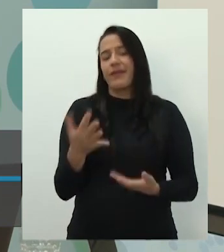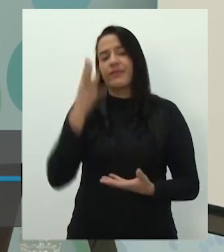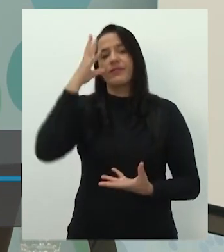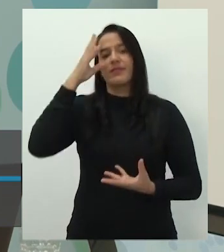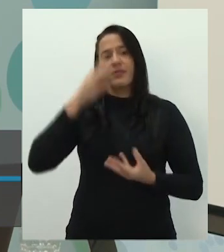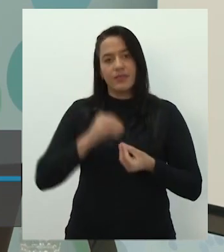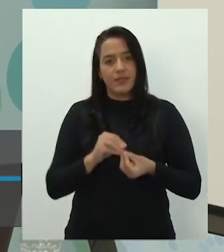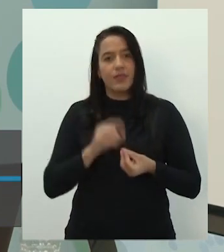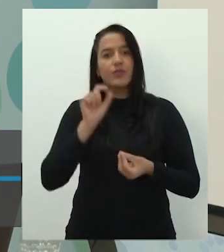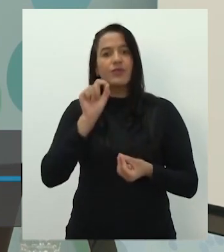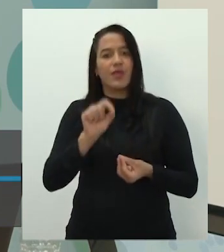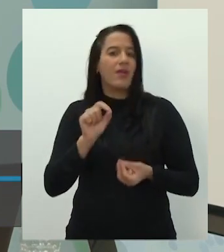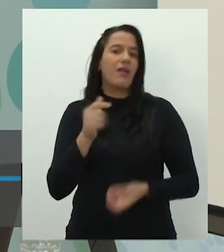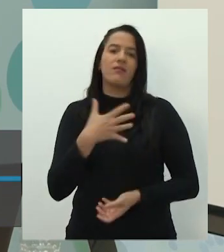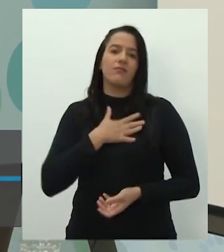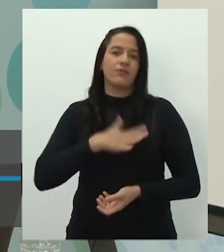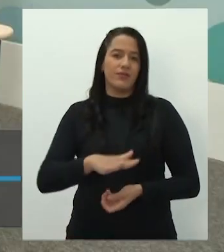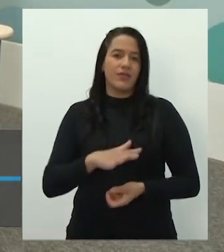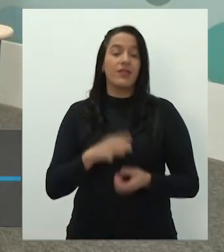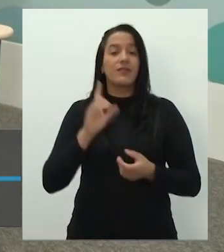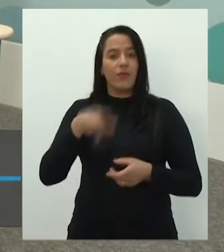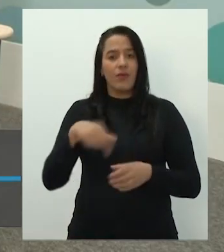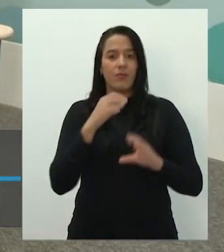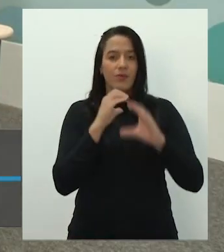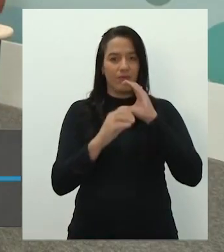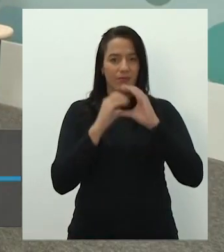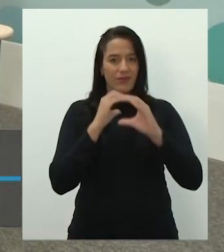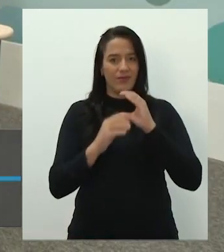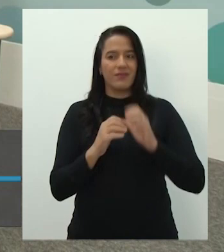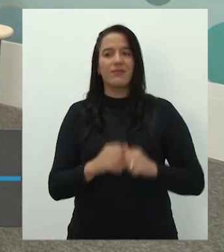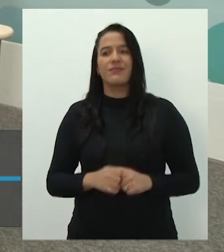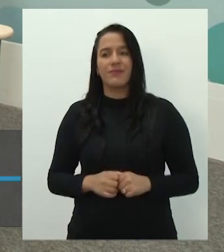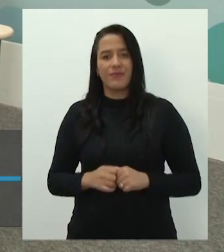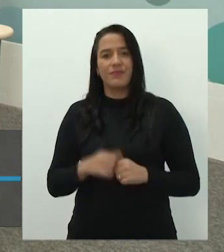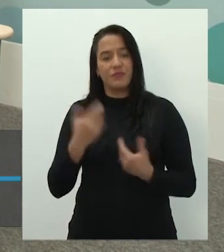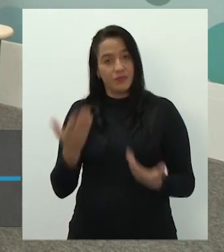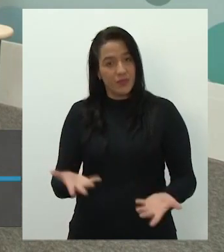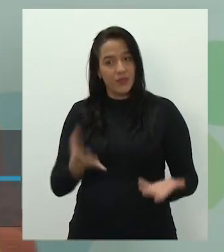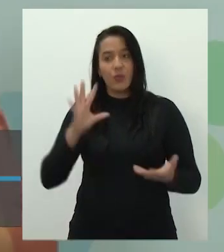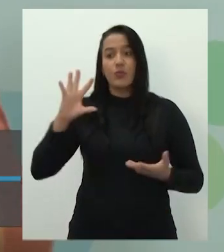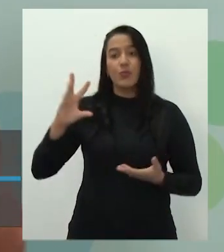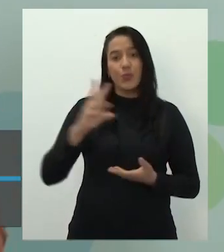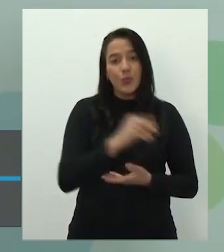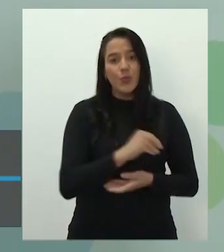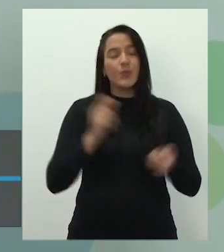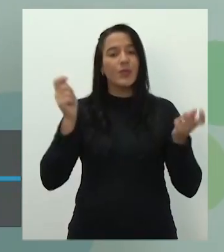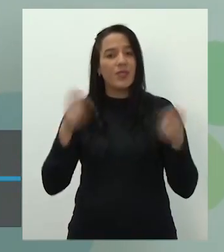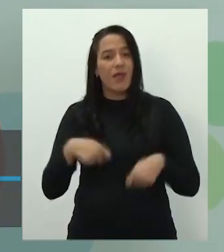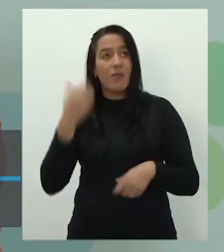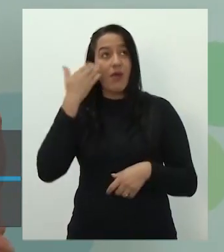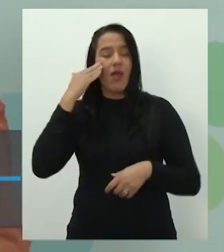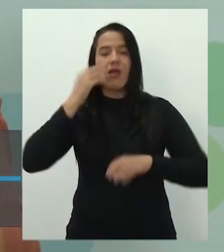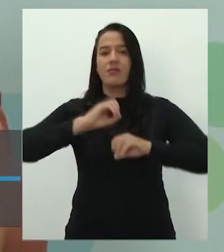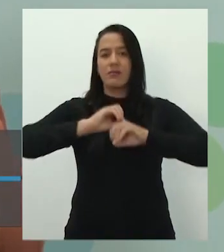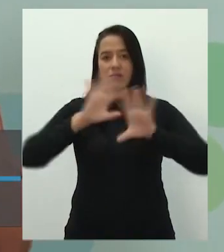O texto está presente. Nossa, estou falando bastante de pessoas. Não, mas foi bem legal. A gente complementou. É tudo que tem sentido completo.